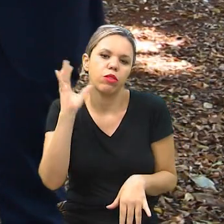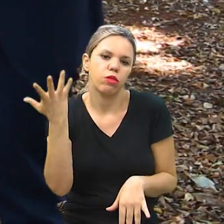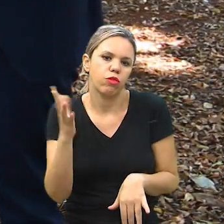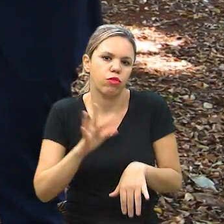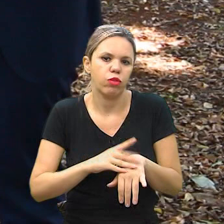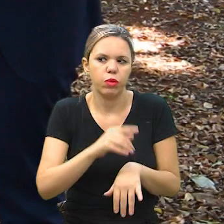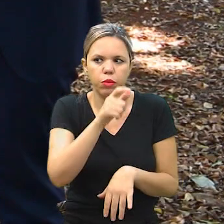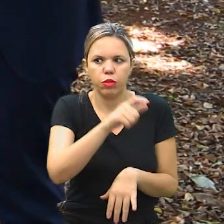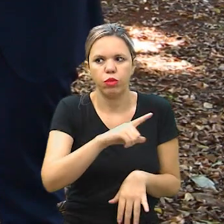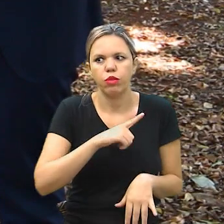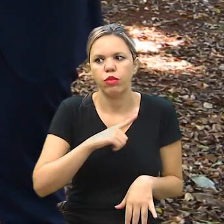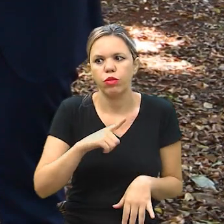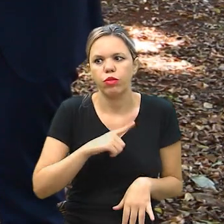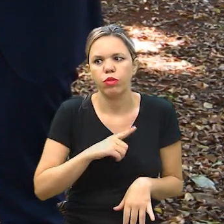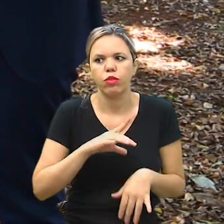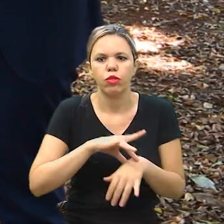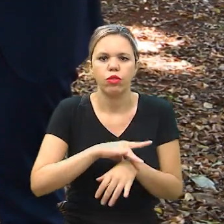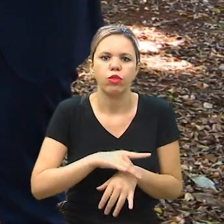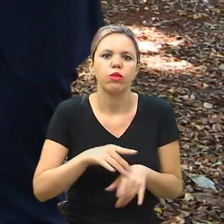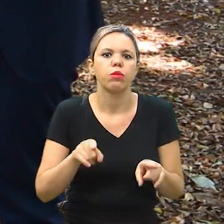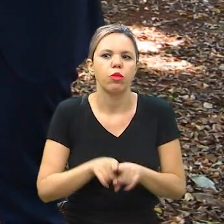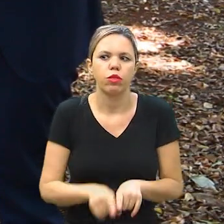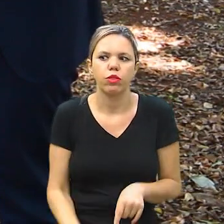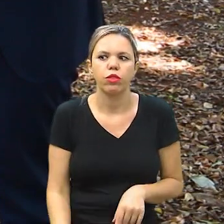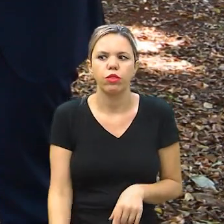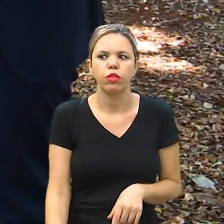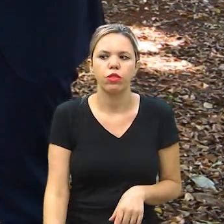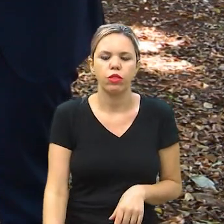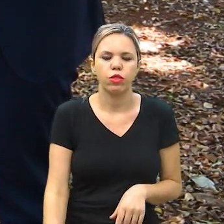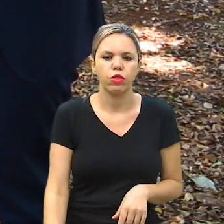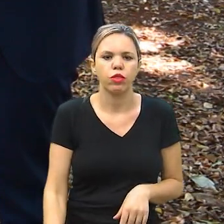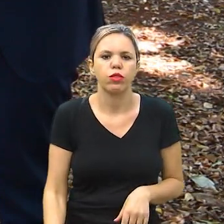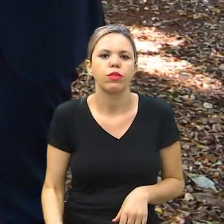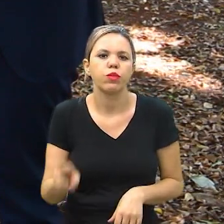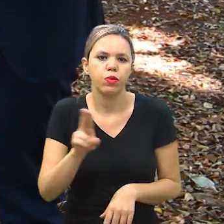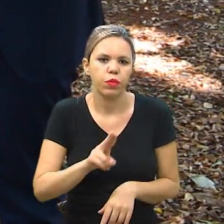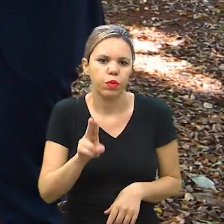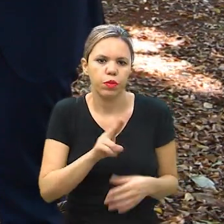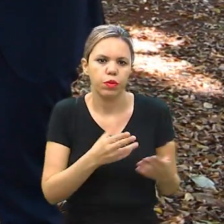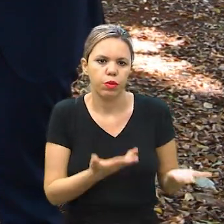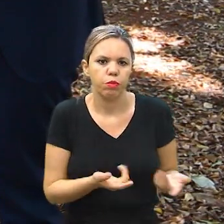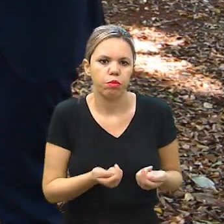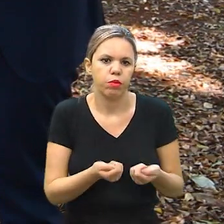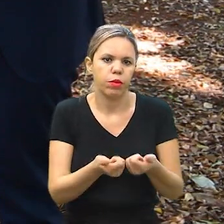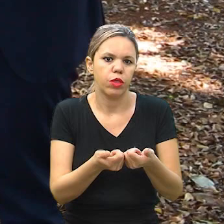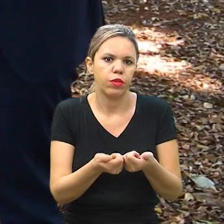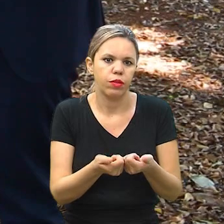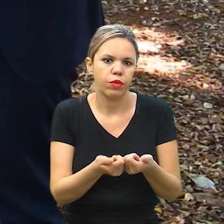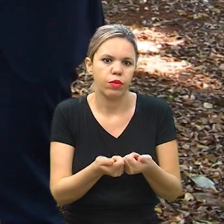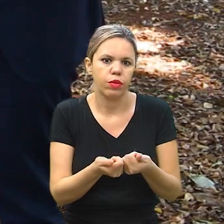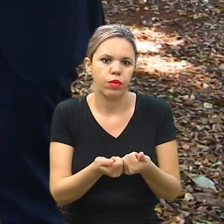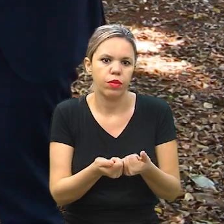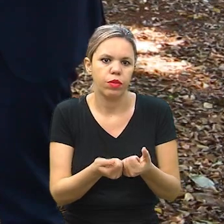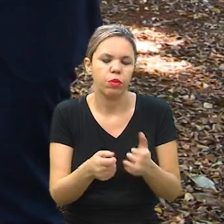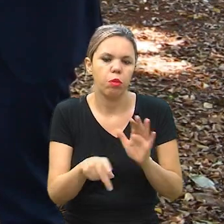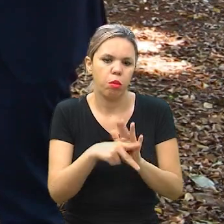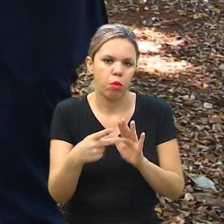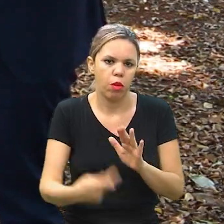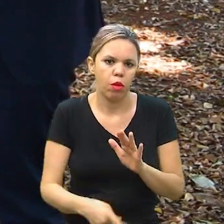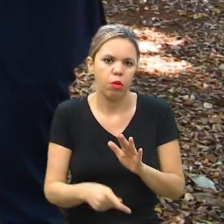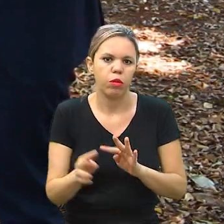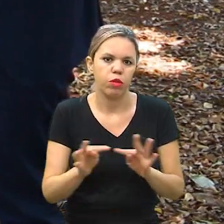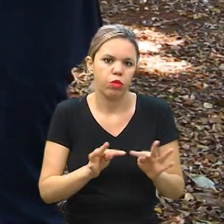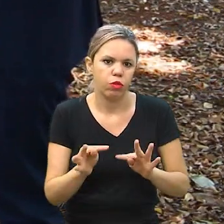a pessoa também que está assegurada, ela pode usar esse benefício a favor próprio para